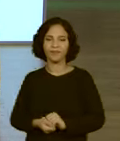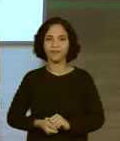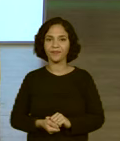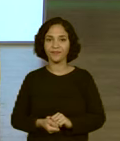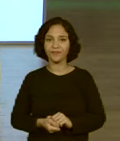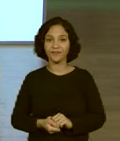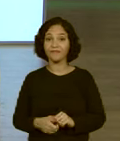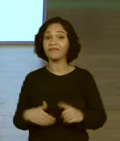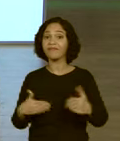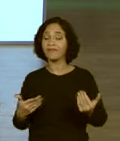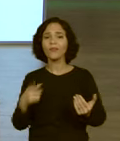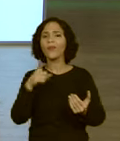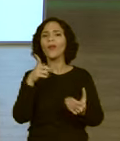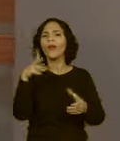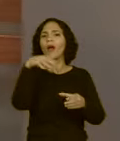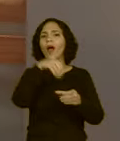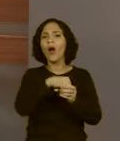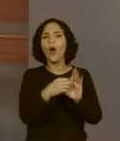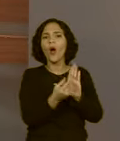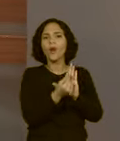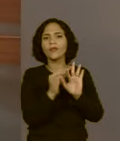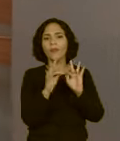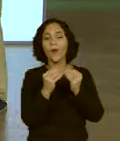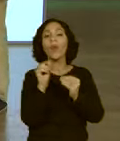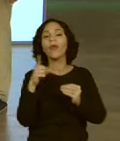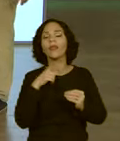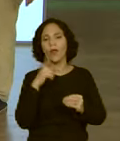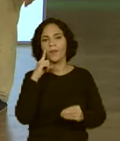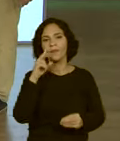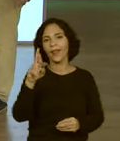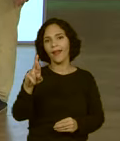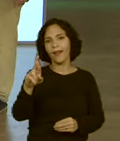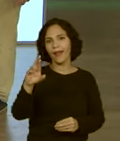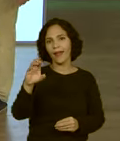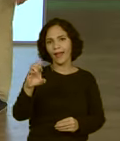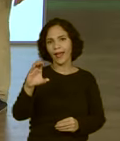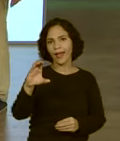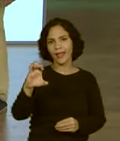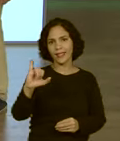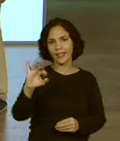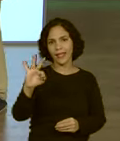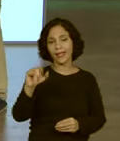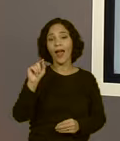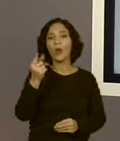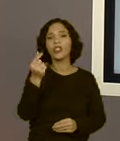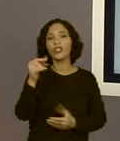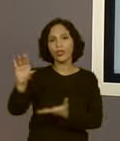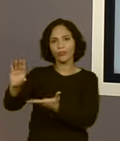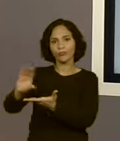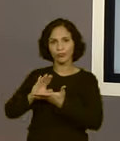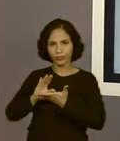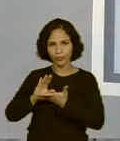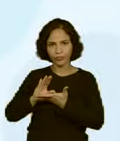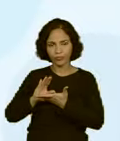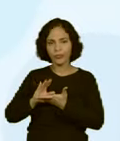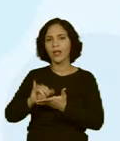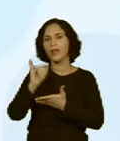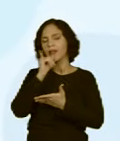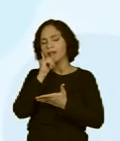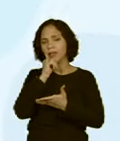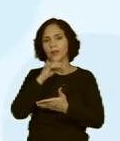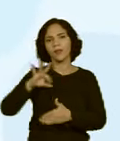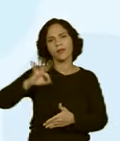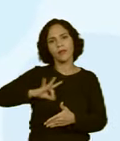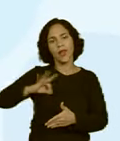E aí, o que tem no orçamento? Receitas, que são as entradas de dinheiro, fontes de renda fixas ou